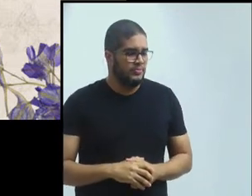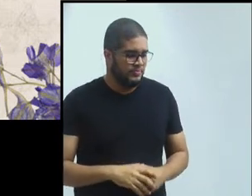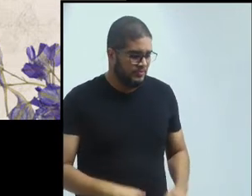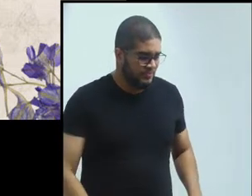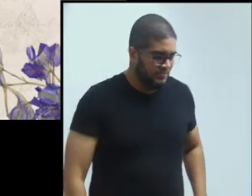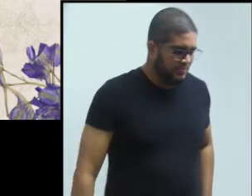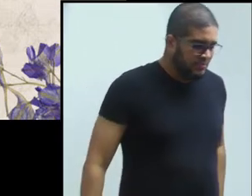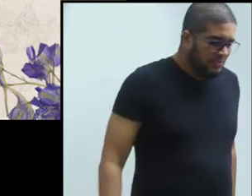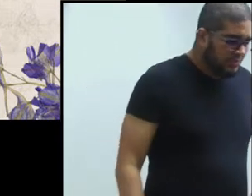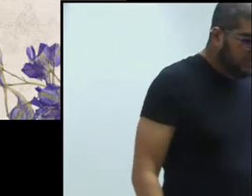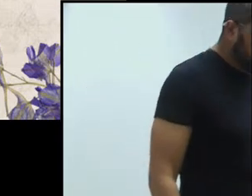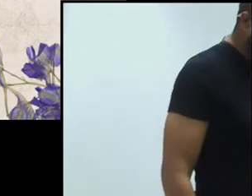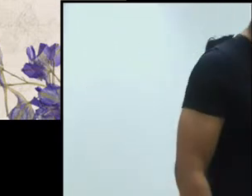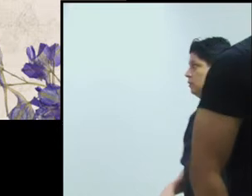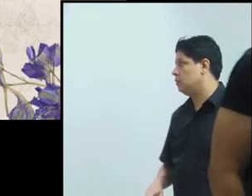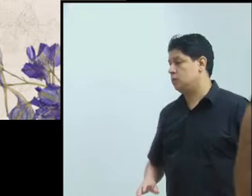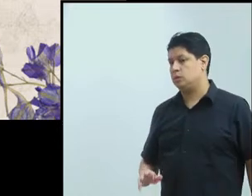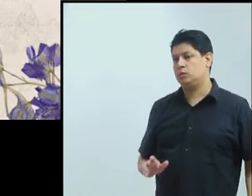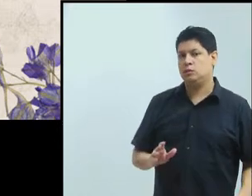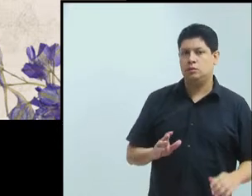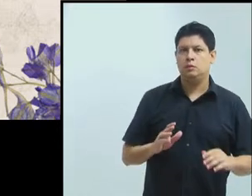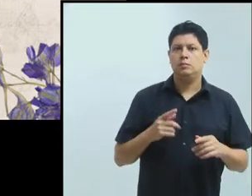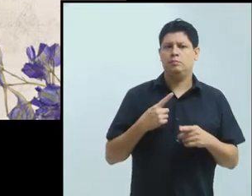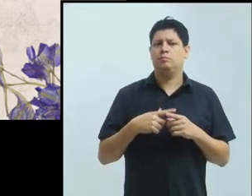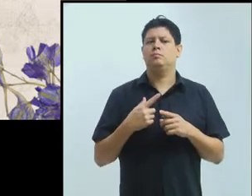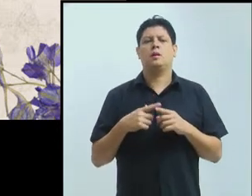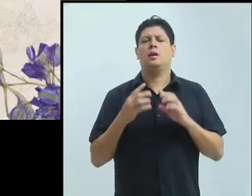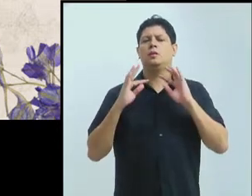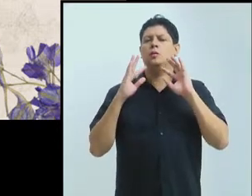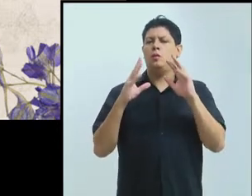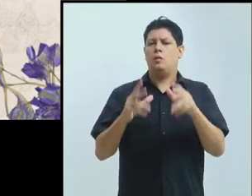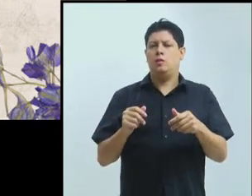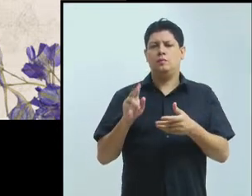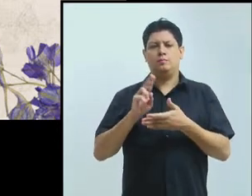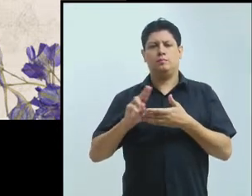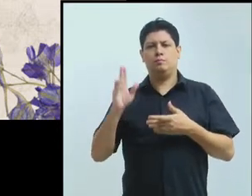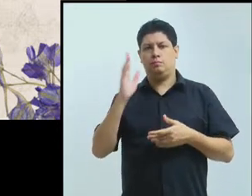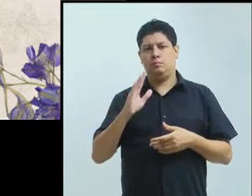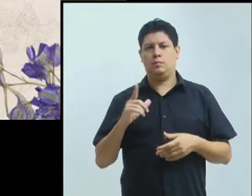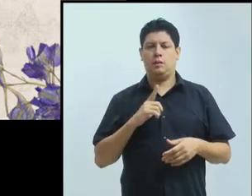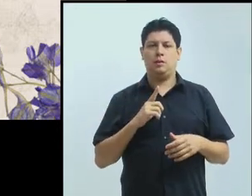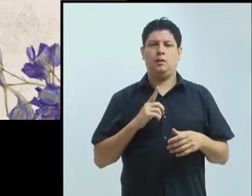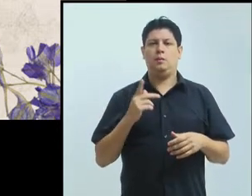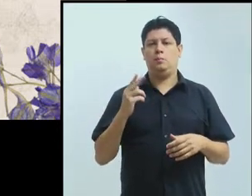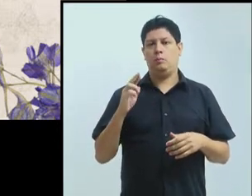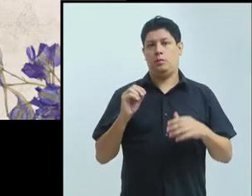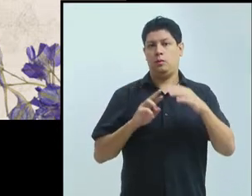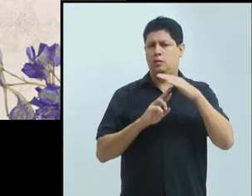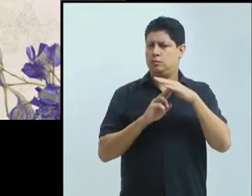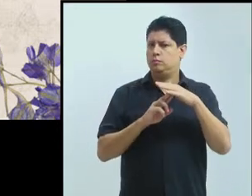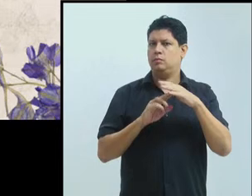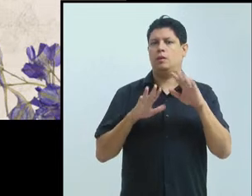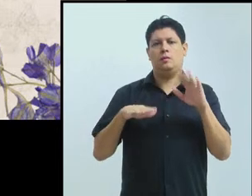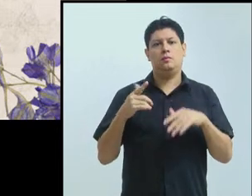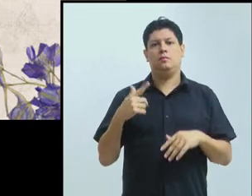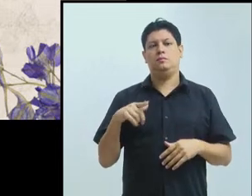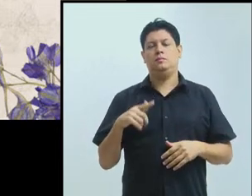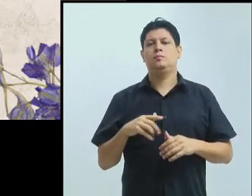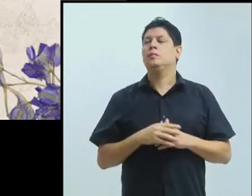enquete, uma compilação de respostas em 68 instituições de ensino superior,